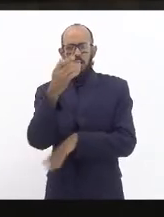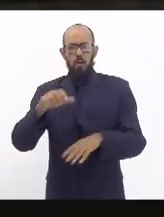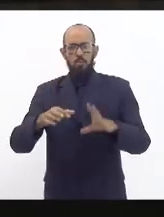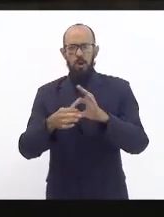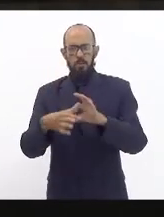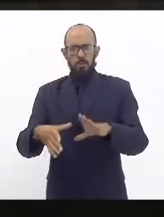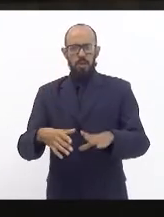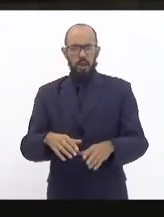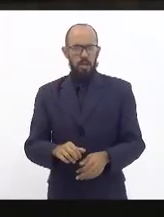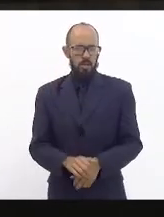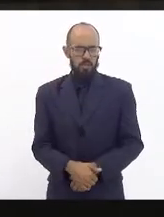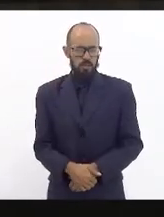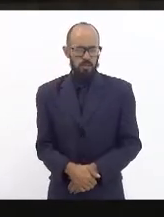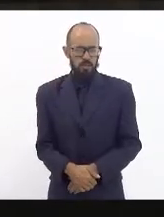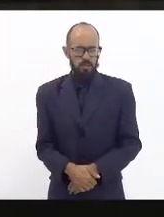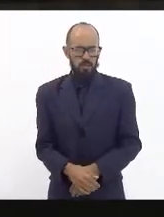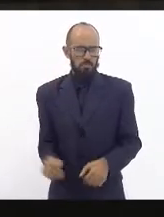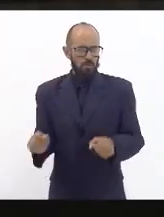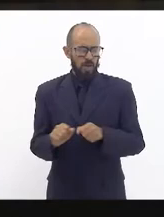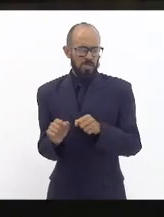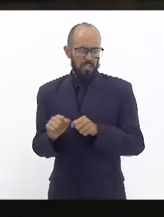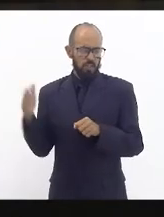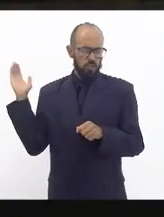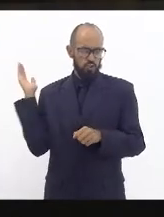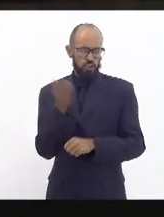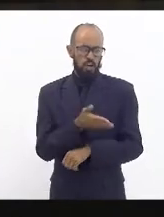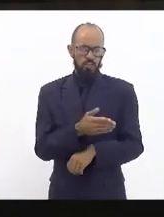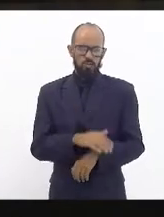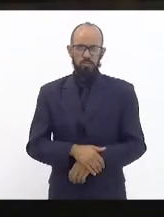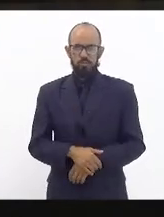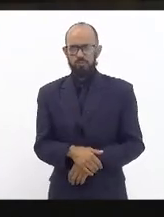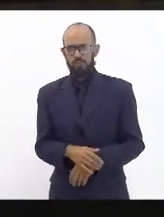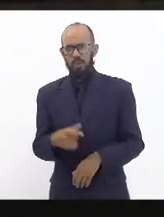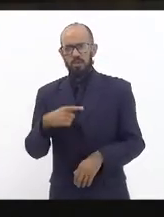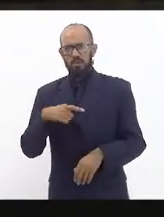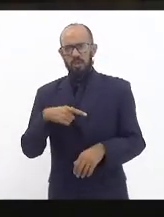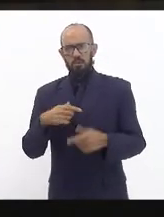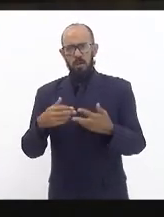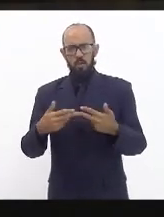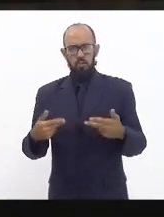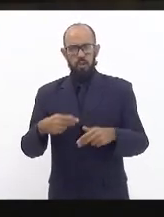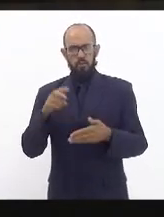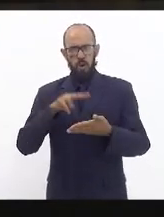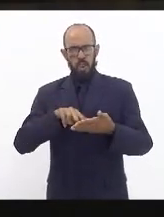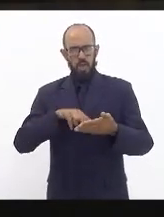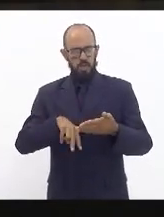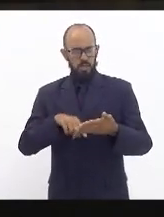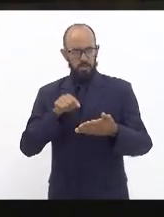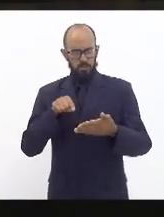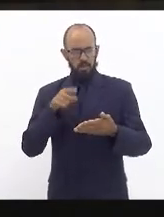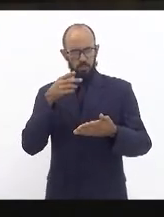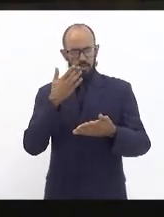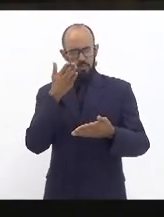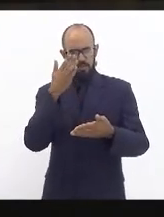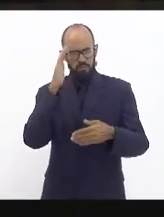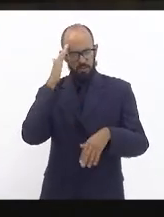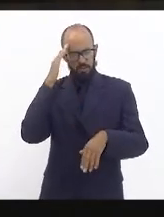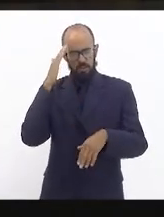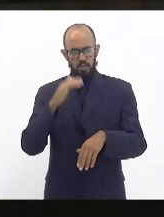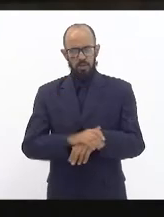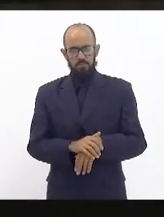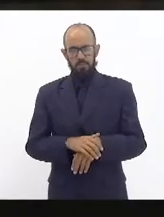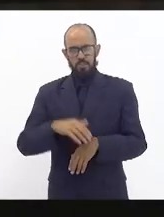licença direto porque tem até aqui um detalhe aqui que eu vou fazer a leitura aqui para vocês analisamos o